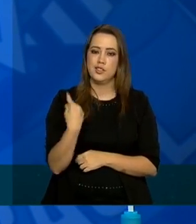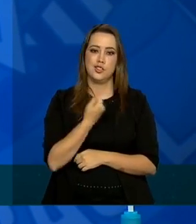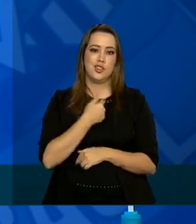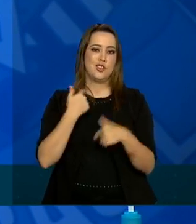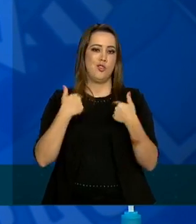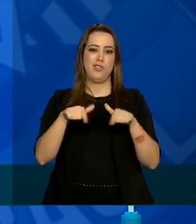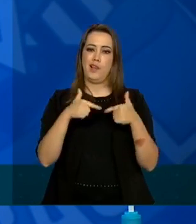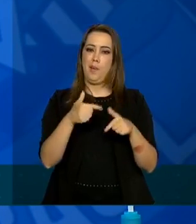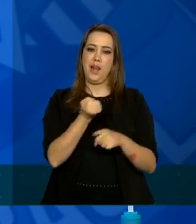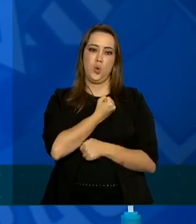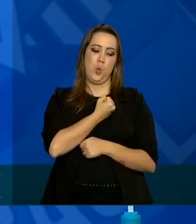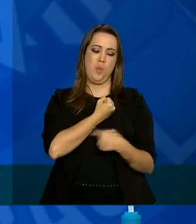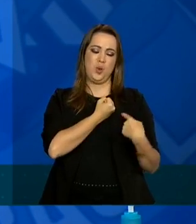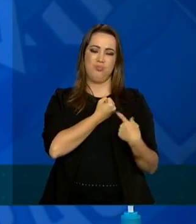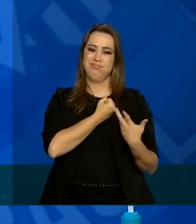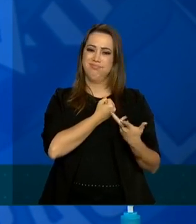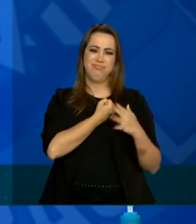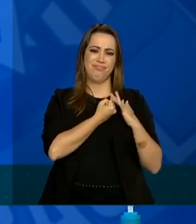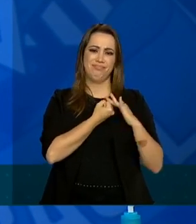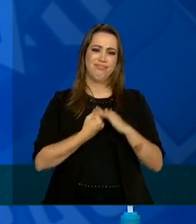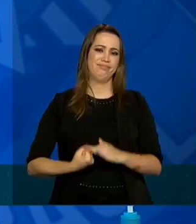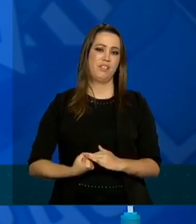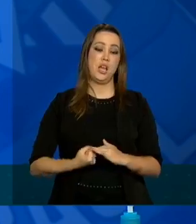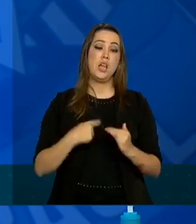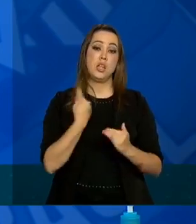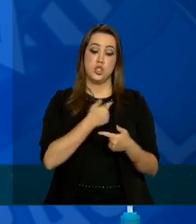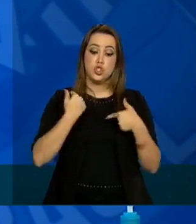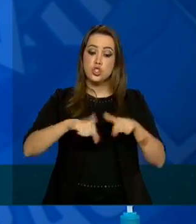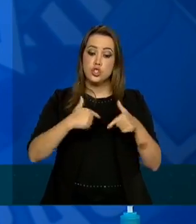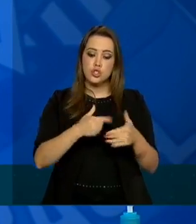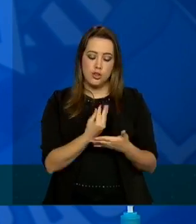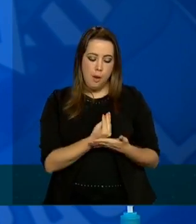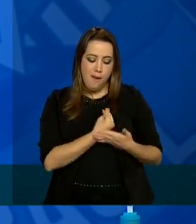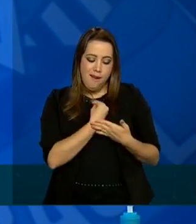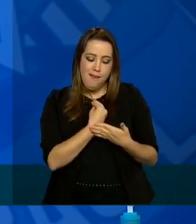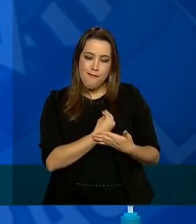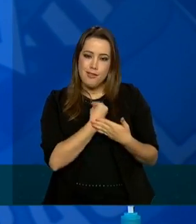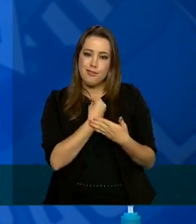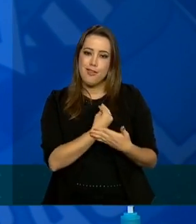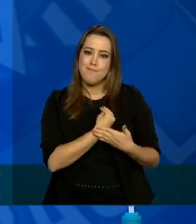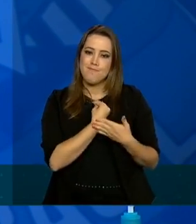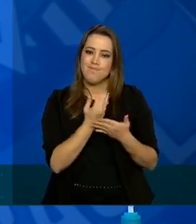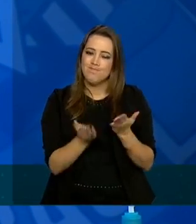trabalha com números a gente trabalha com vidas